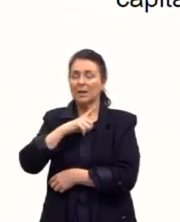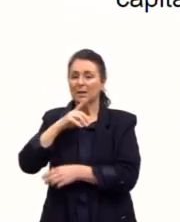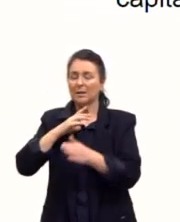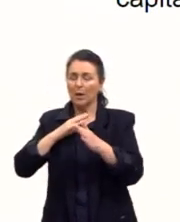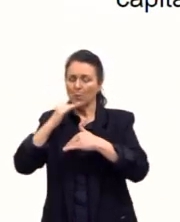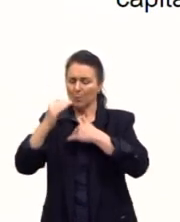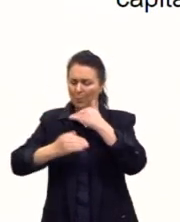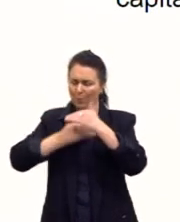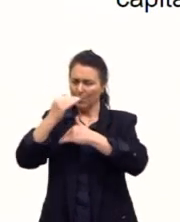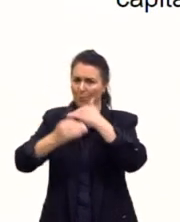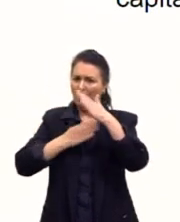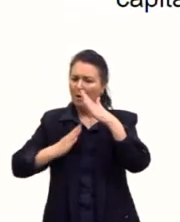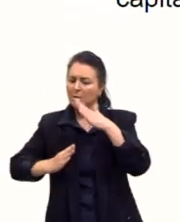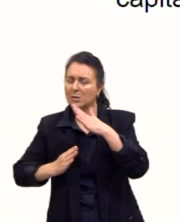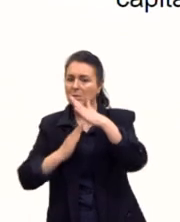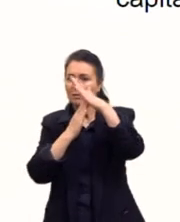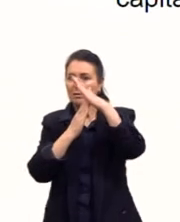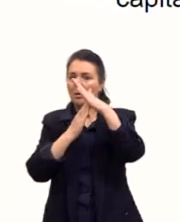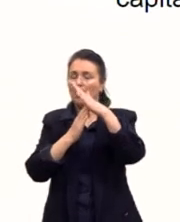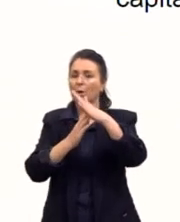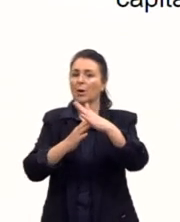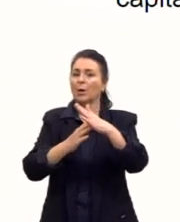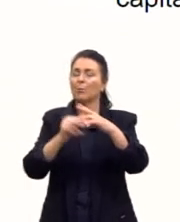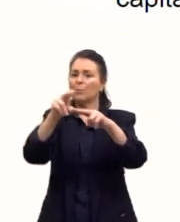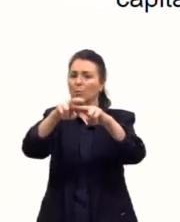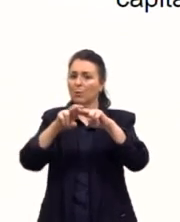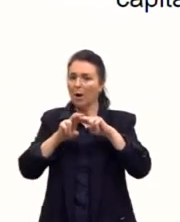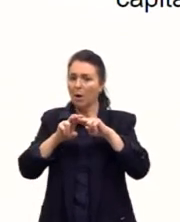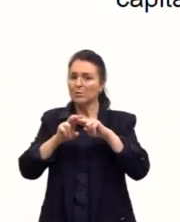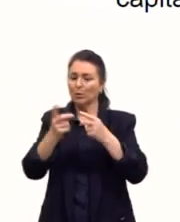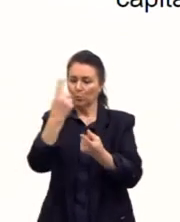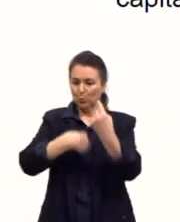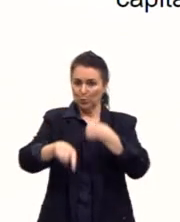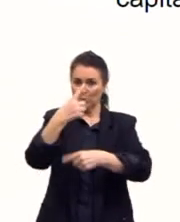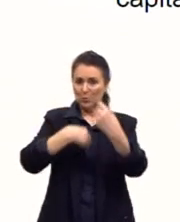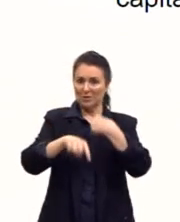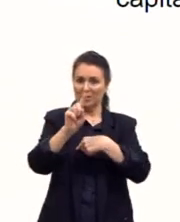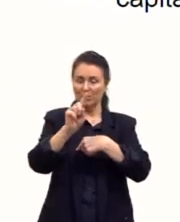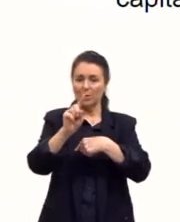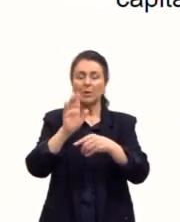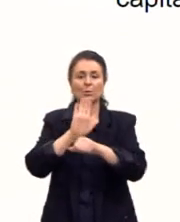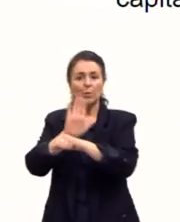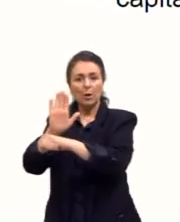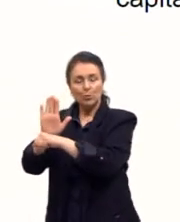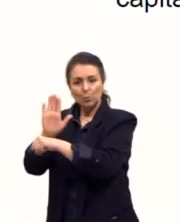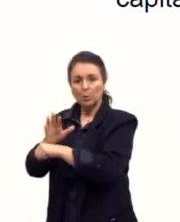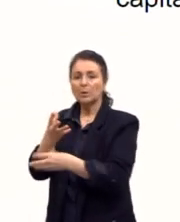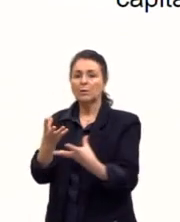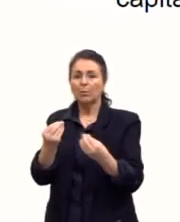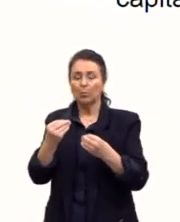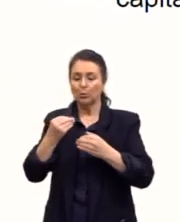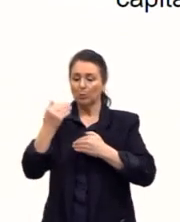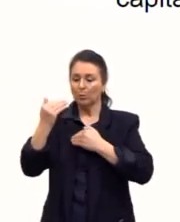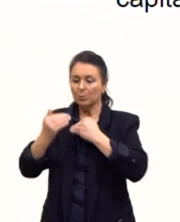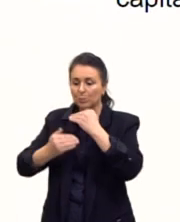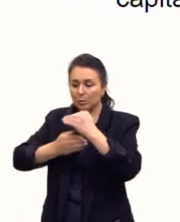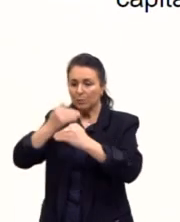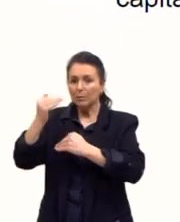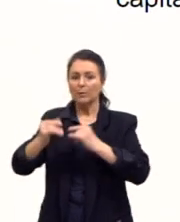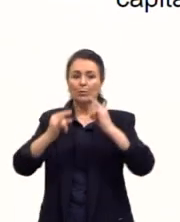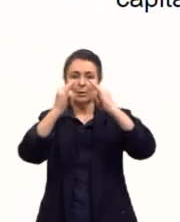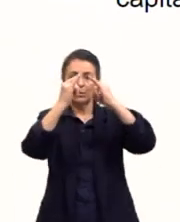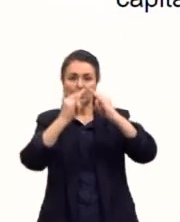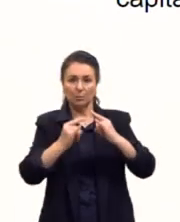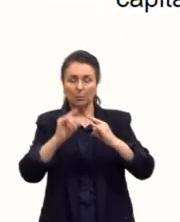desenvolvimento em virtude desse sucesso, o que contribui de forma decisiva para o crescimento dessa instituição,